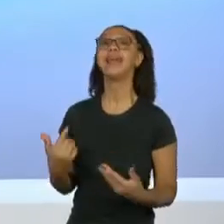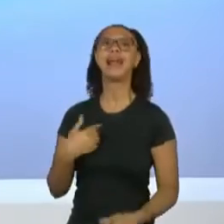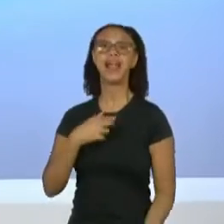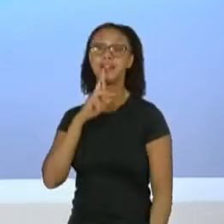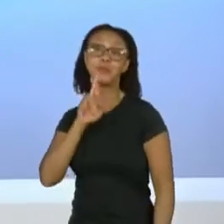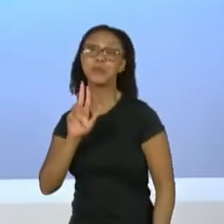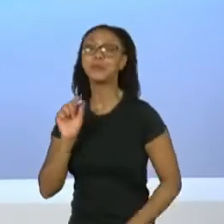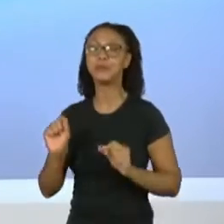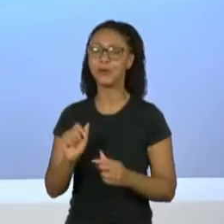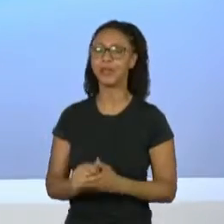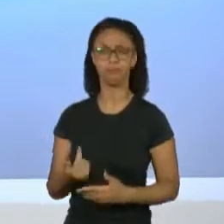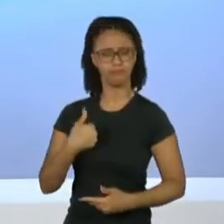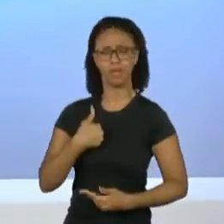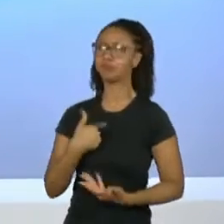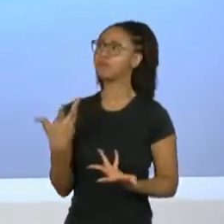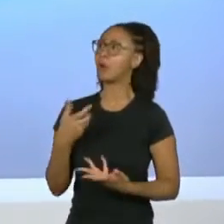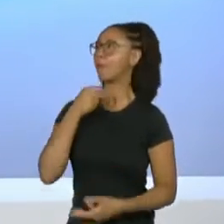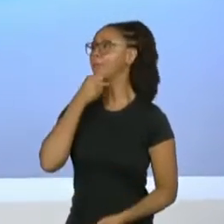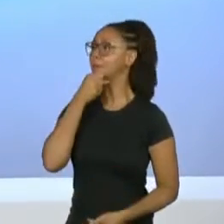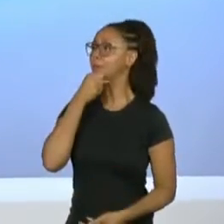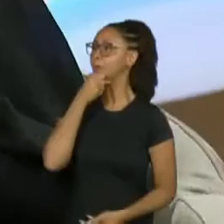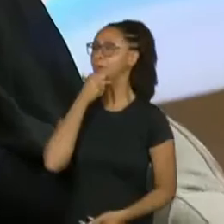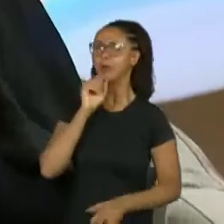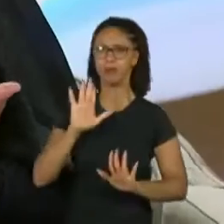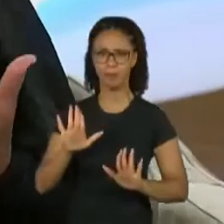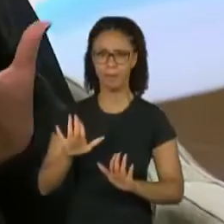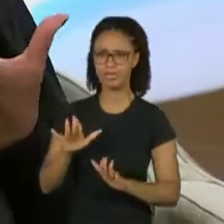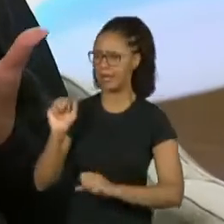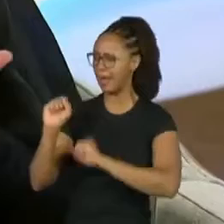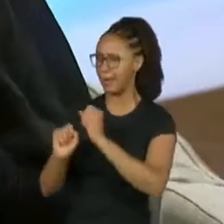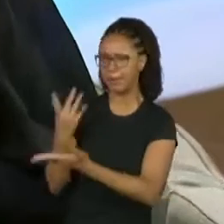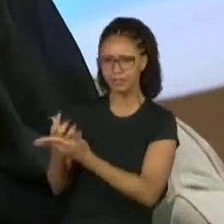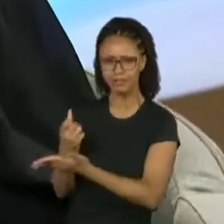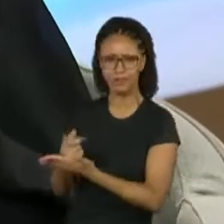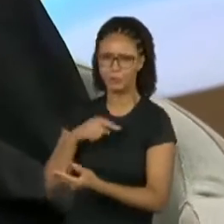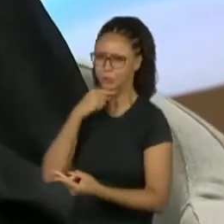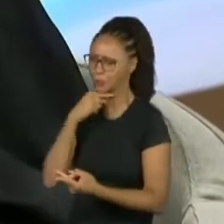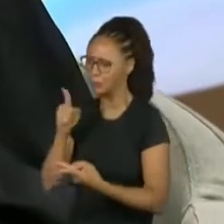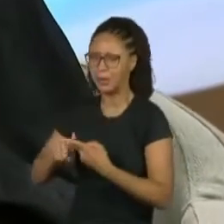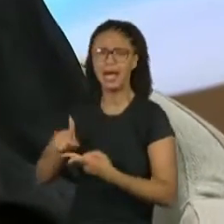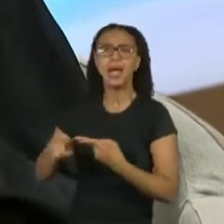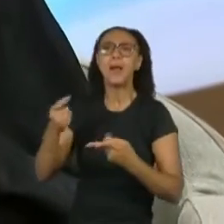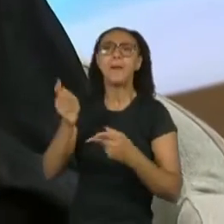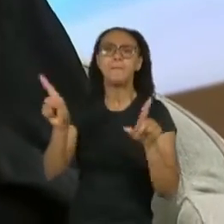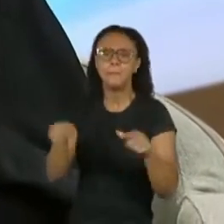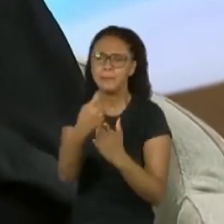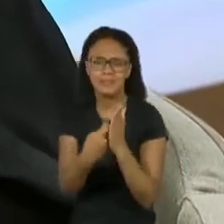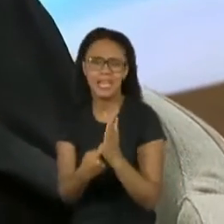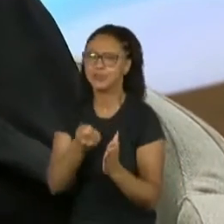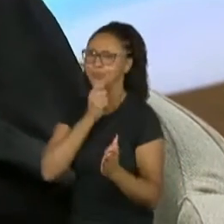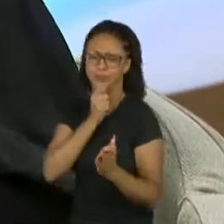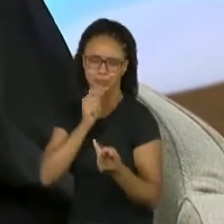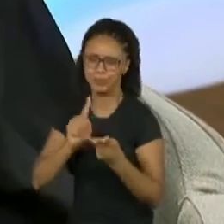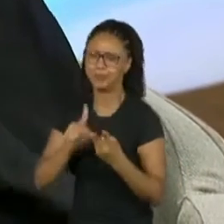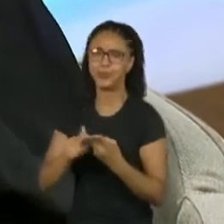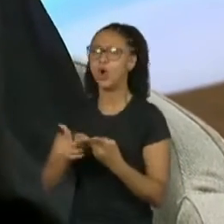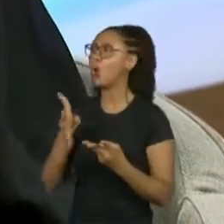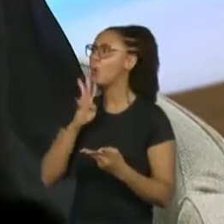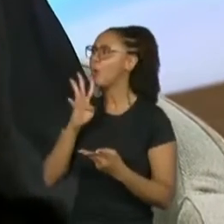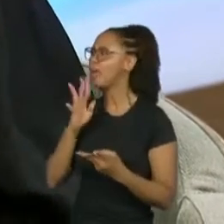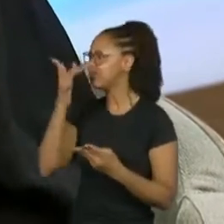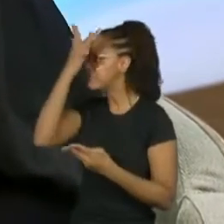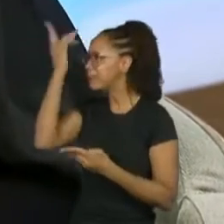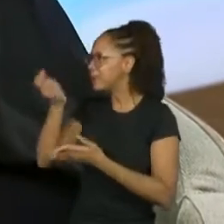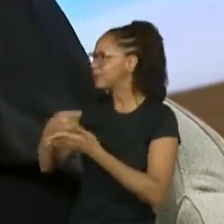Mas eu não tinha produtora, eu não tinha gravadora, eu não tinha repertório, eu não tinha intimidade com os compositores, com a maioria dos